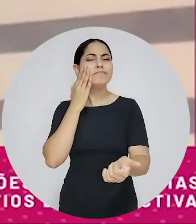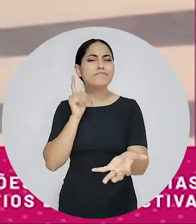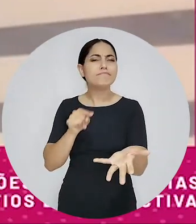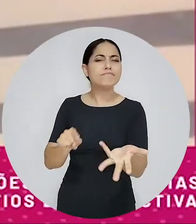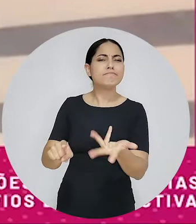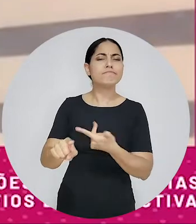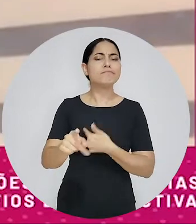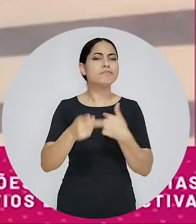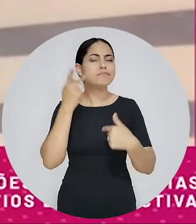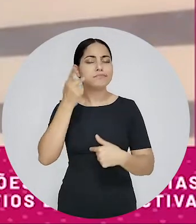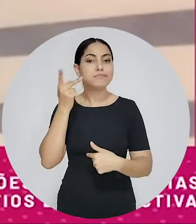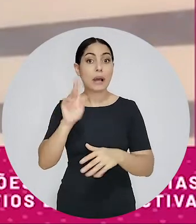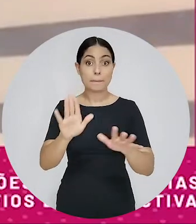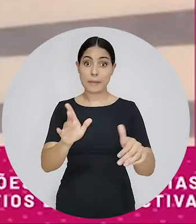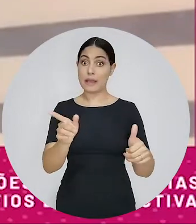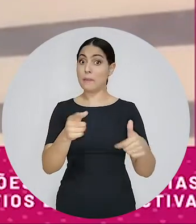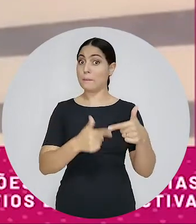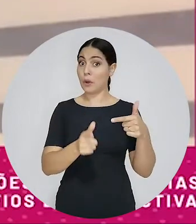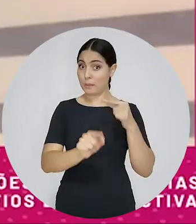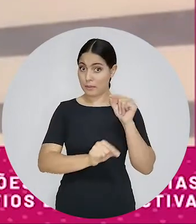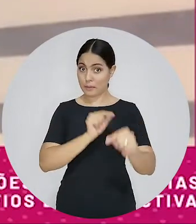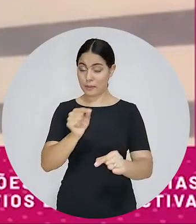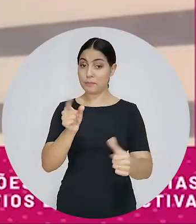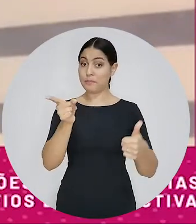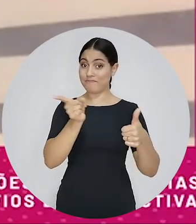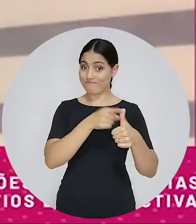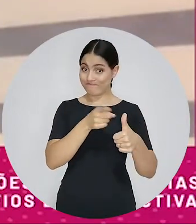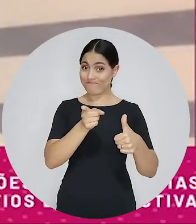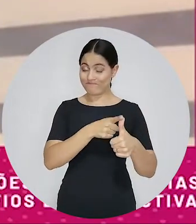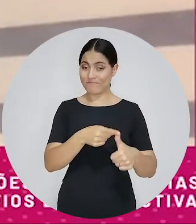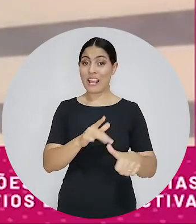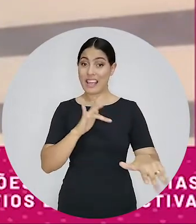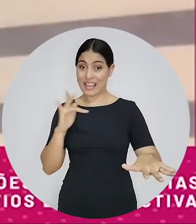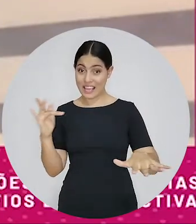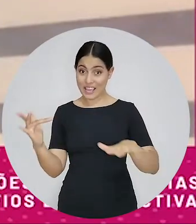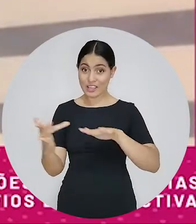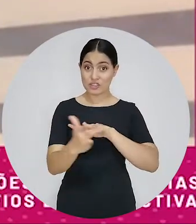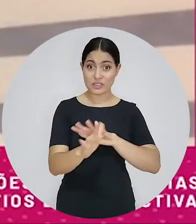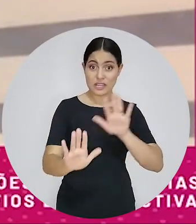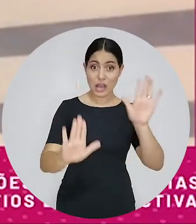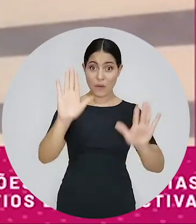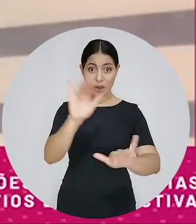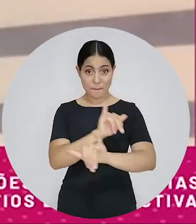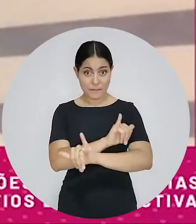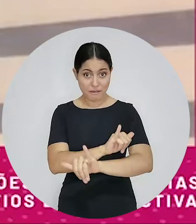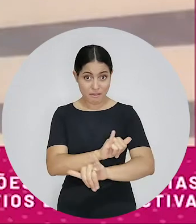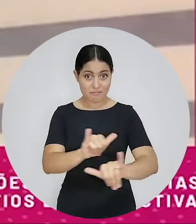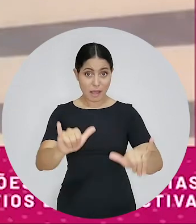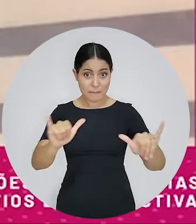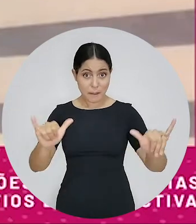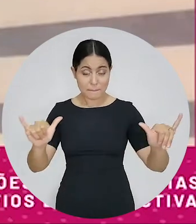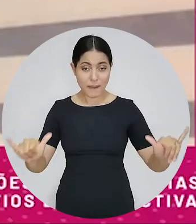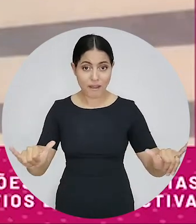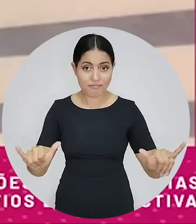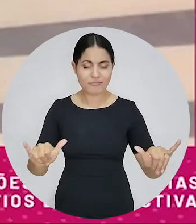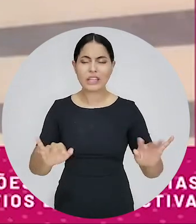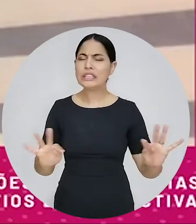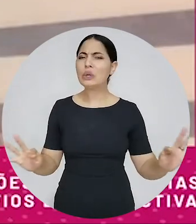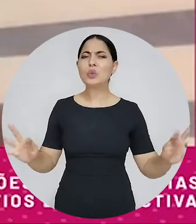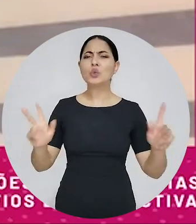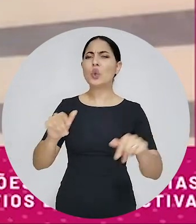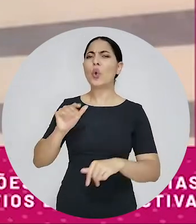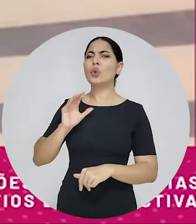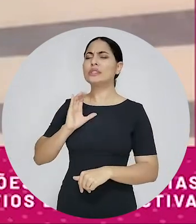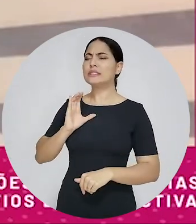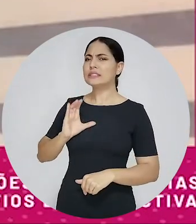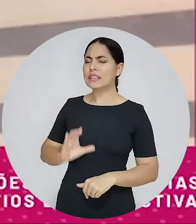o problema que a gente começou a ver é, primeiro, que quando você tem o uso das redes sociais para a campanha, na verdade, todos